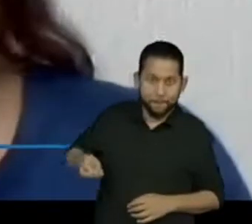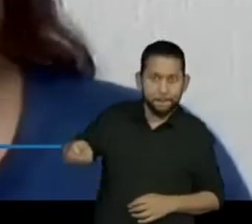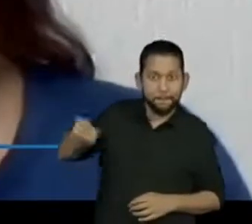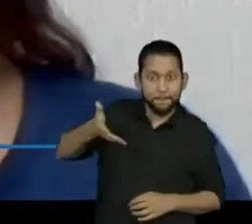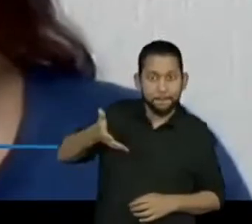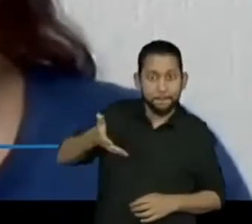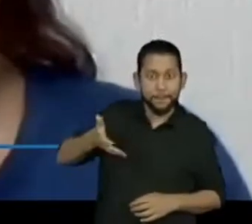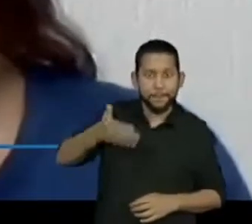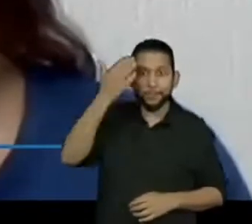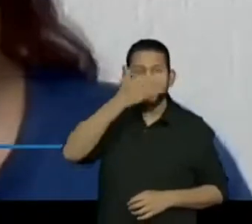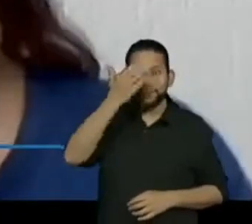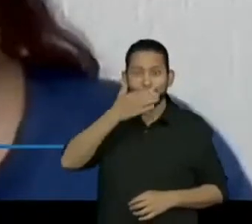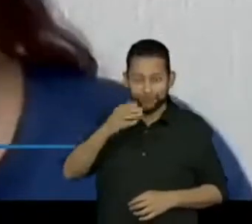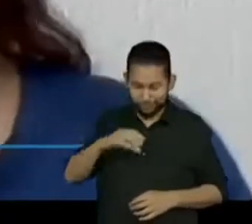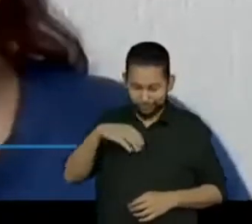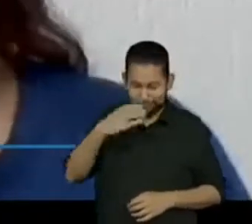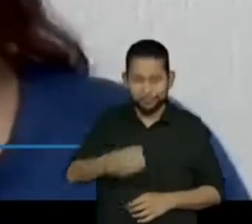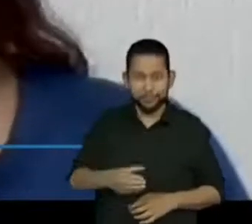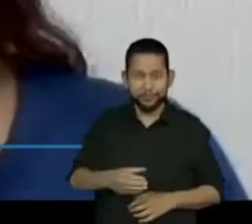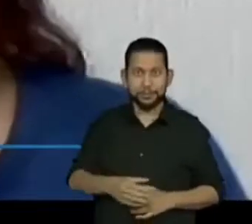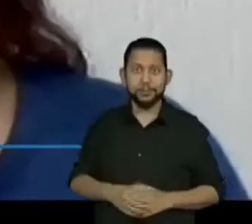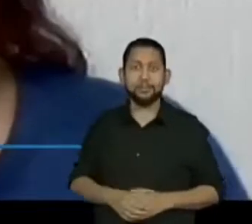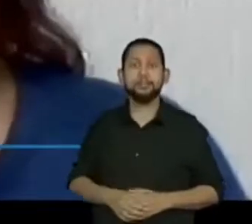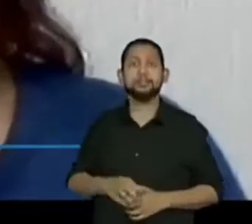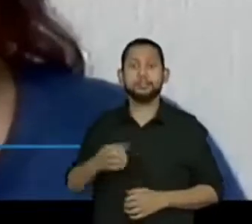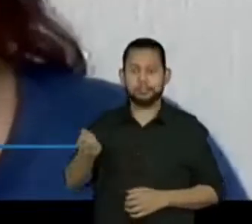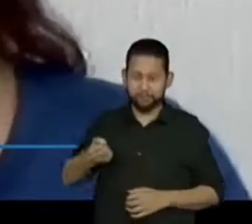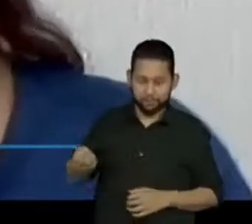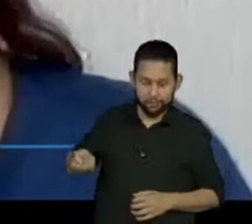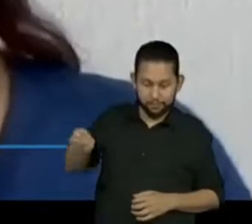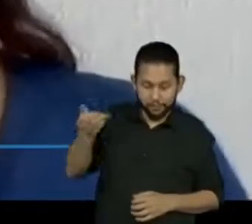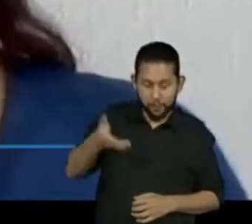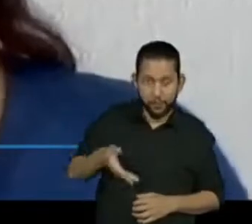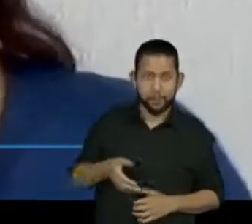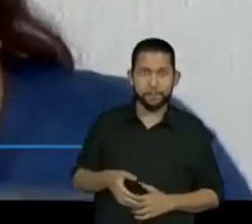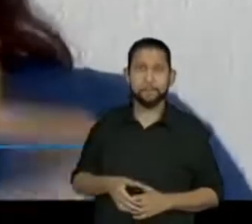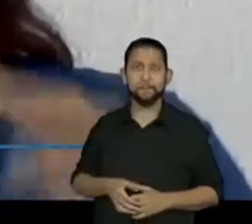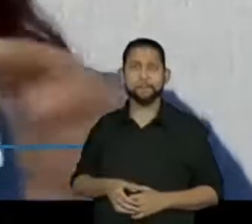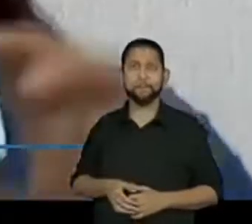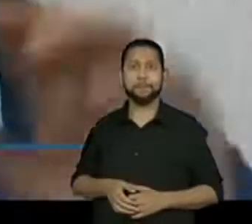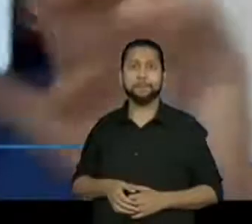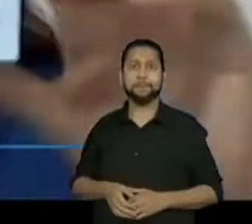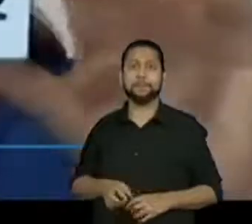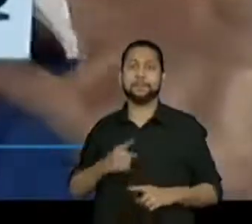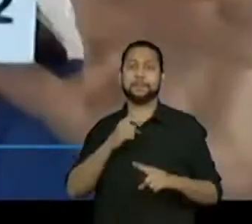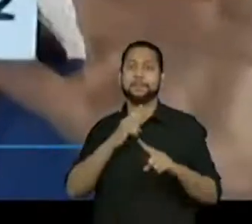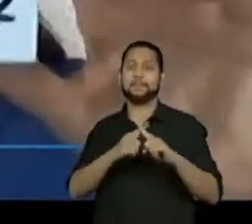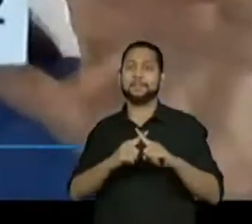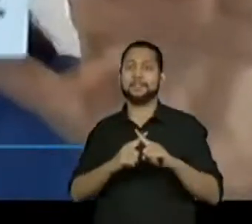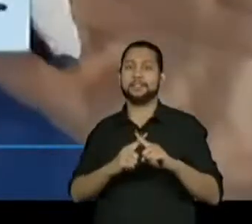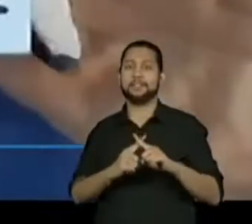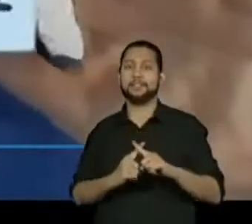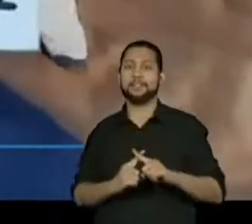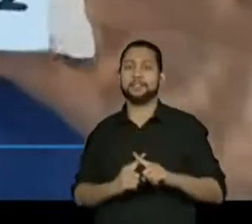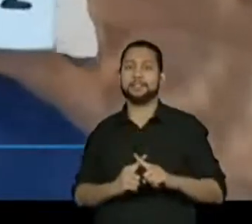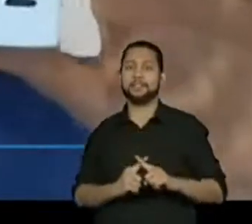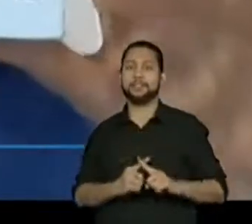Vocês nem viram o dado caindo, né? Mas ele caiu. Olha lá. Caiu,